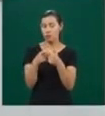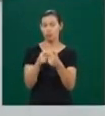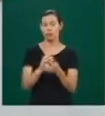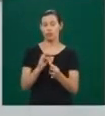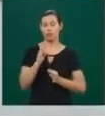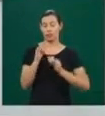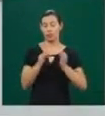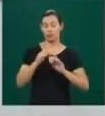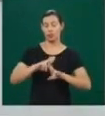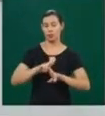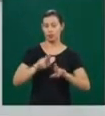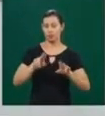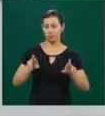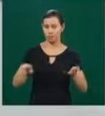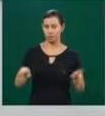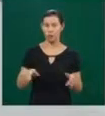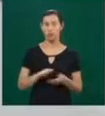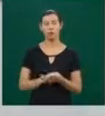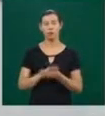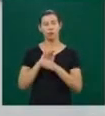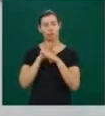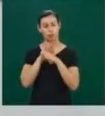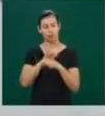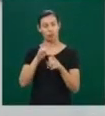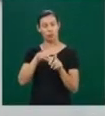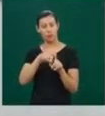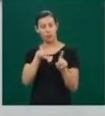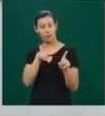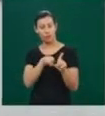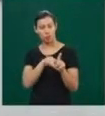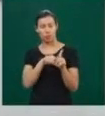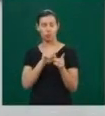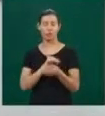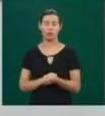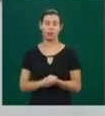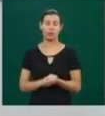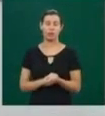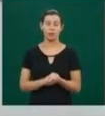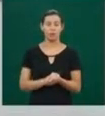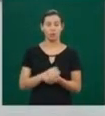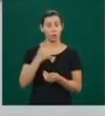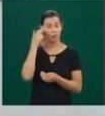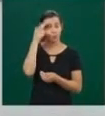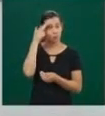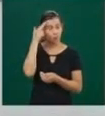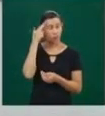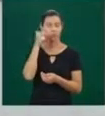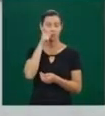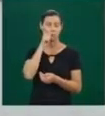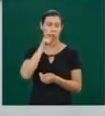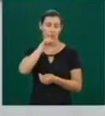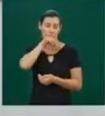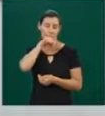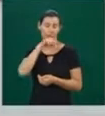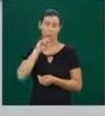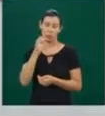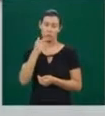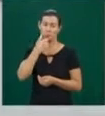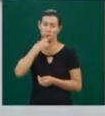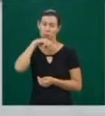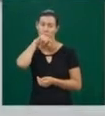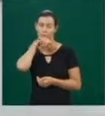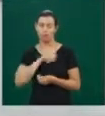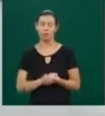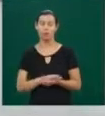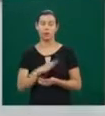técnicas de reprodução assistida têm sido o caminho para que muitos possam realizar o sonho de gerar uma vida. Na reportagem a seguir, você vai conhecer